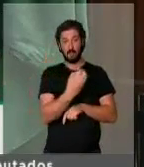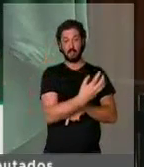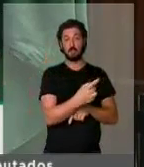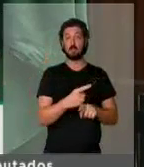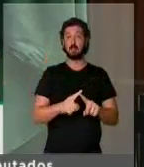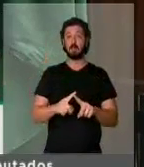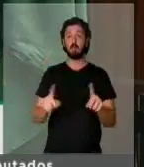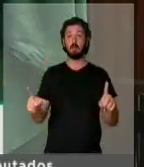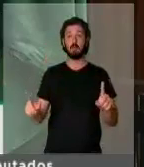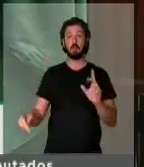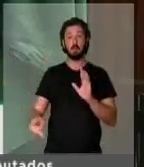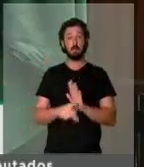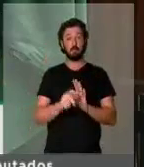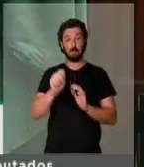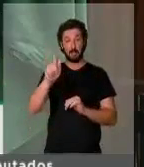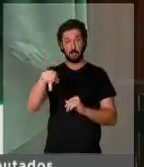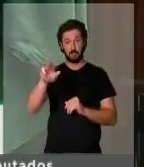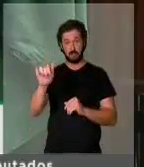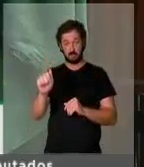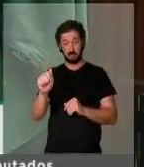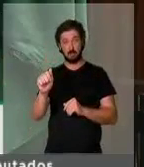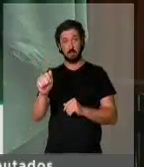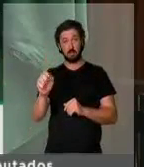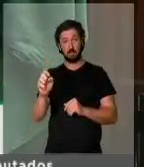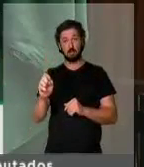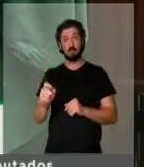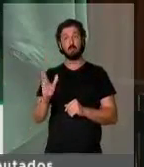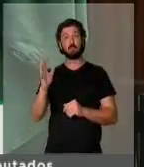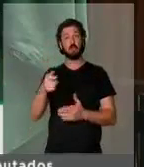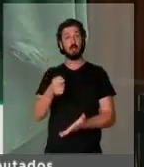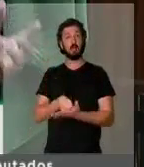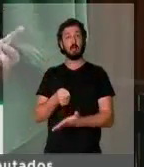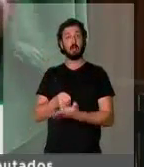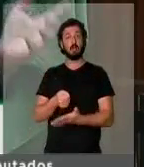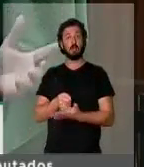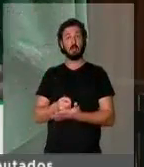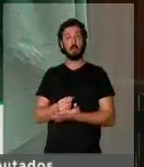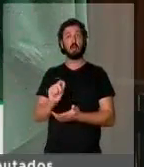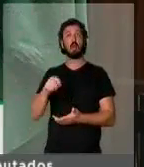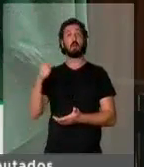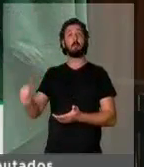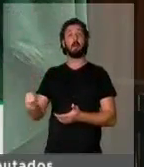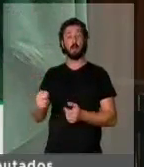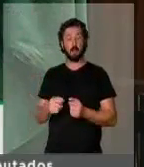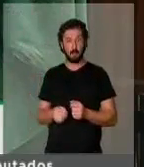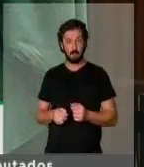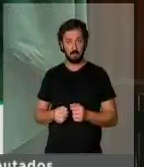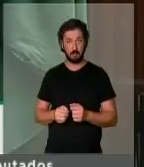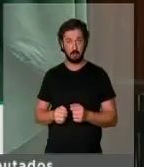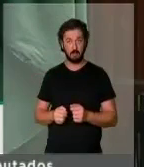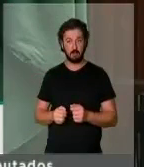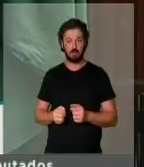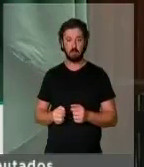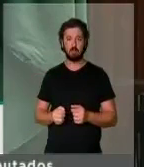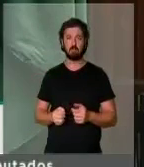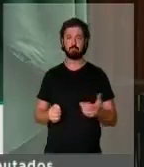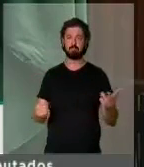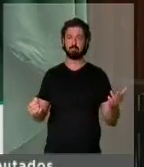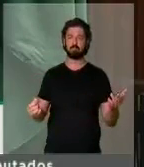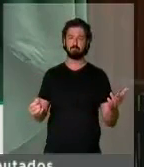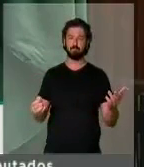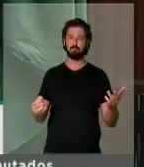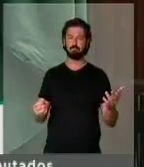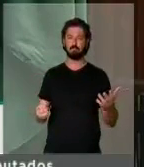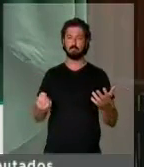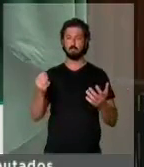sendo que a própria agência que faz a cobrança já impõe a quem tem que se pagar o seguro. E aí, senhor presidente, nós tivemos com